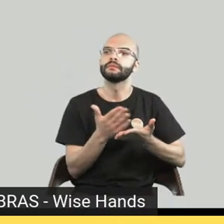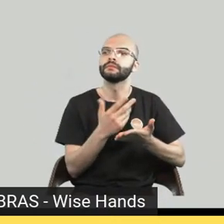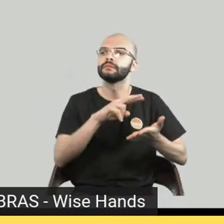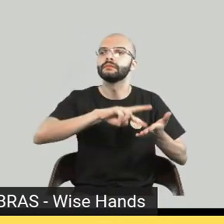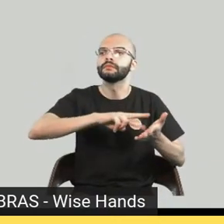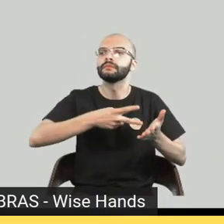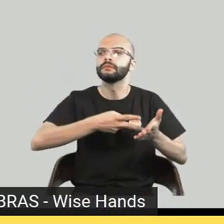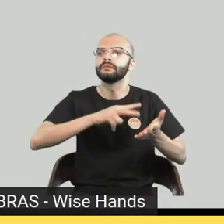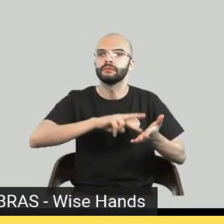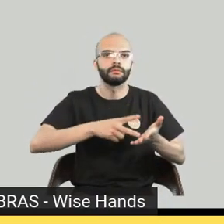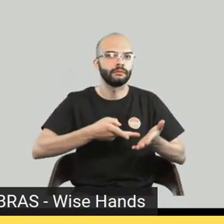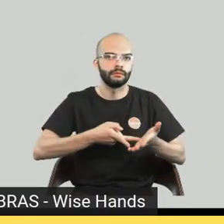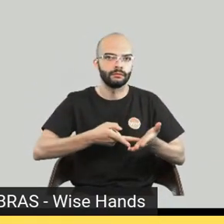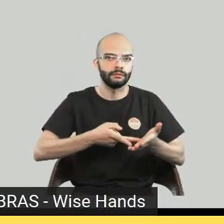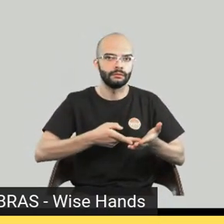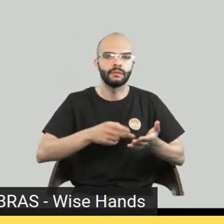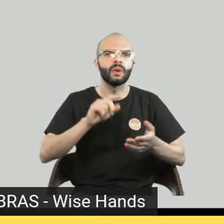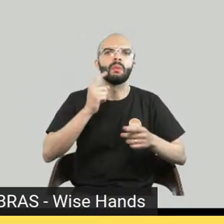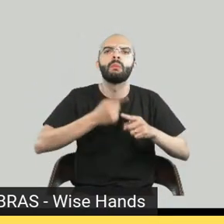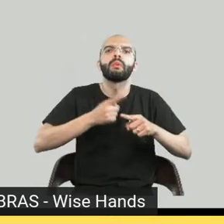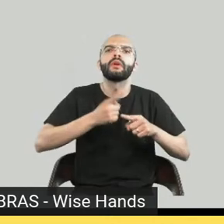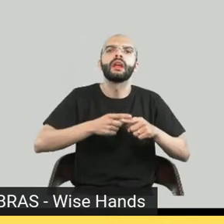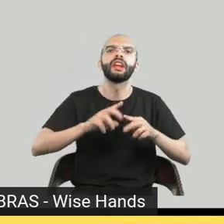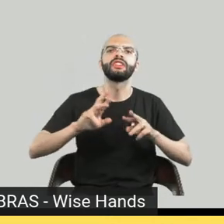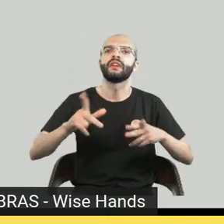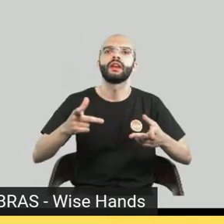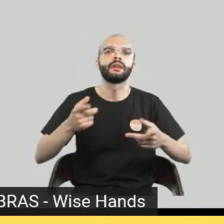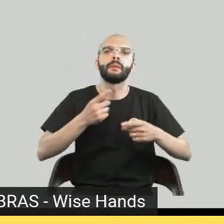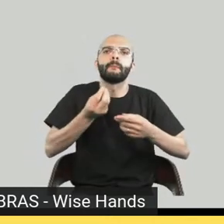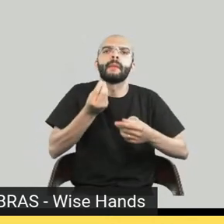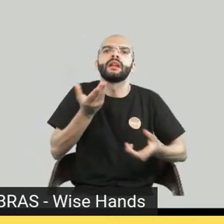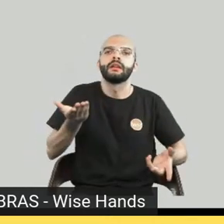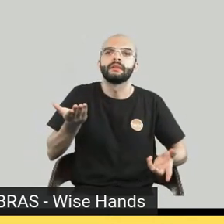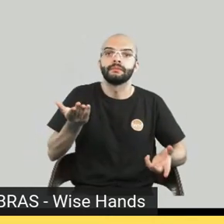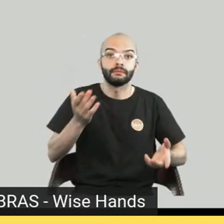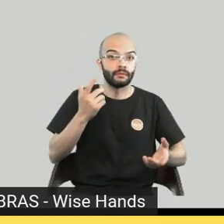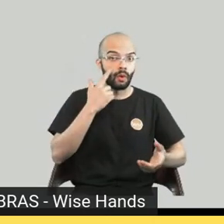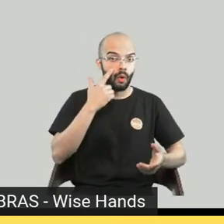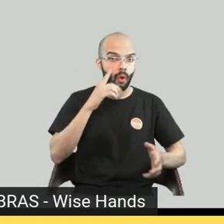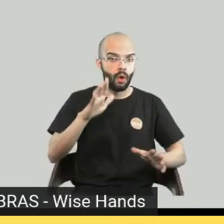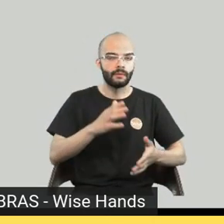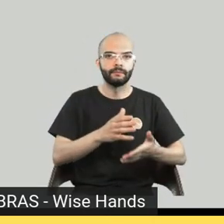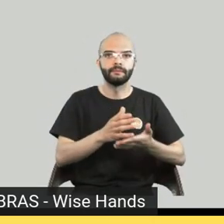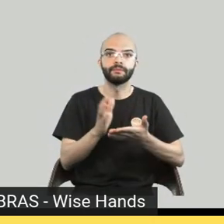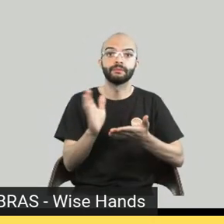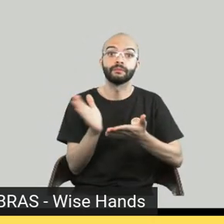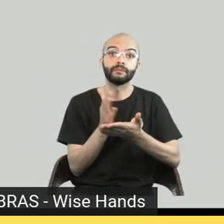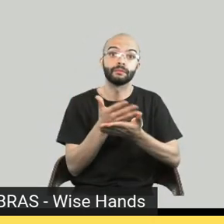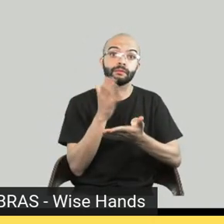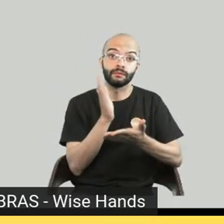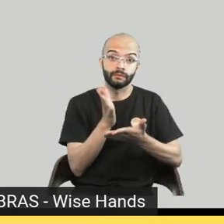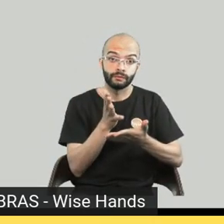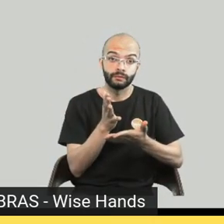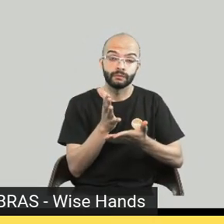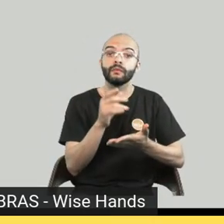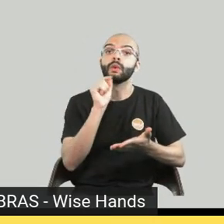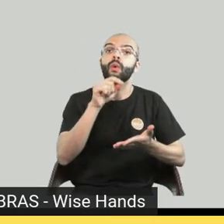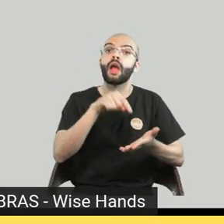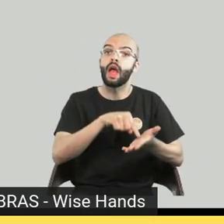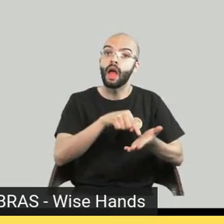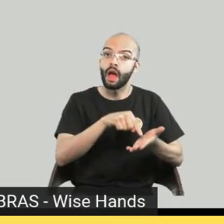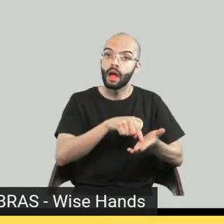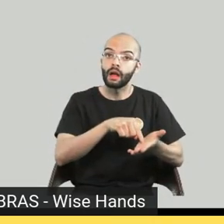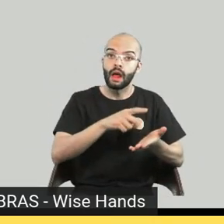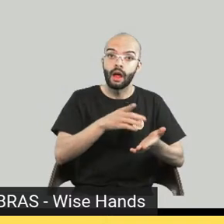O SLBOOK, nós fizemos até o pedido de patente dele, ele é um livro digital multiacessível, então você vai